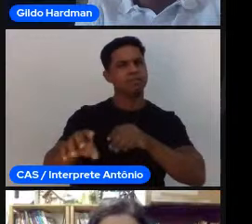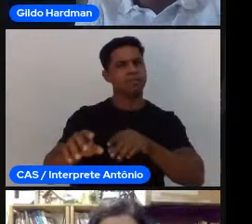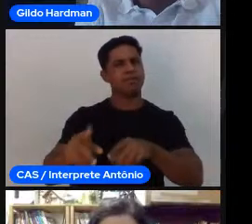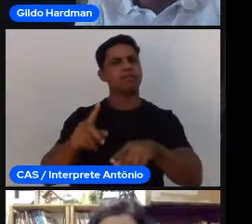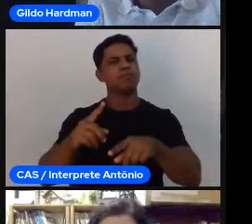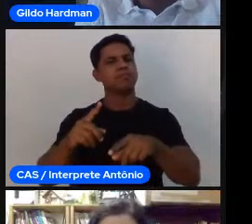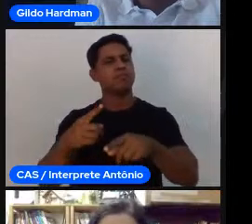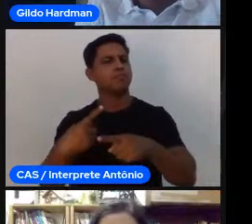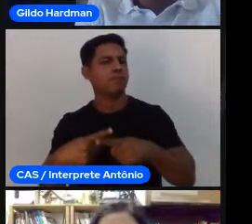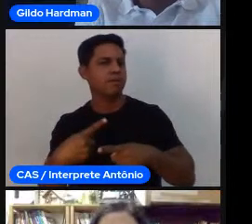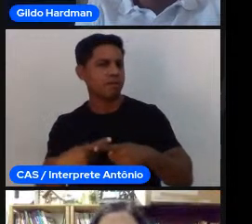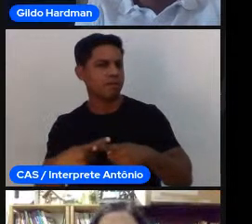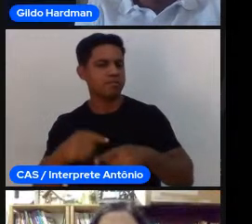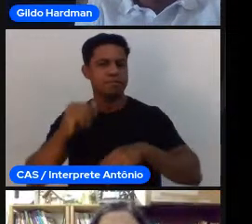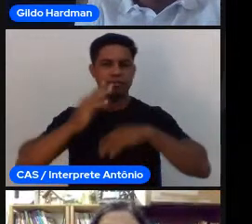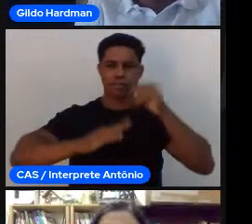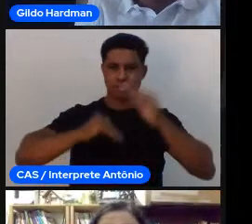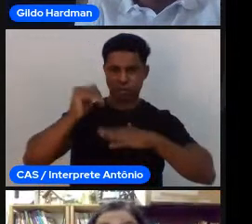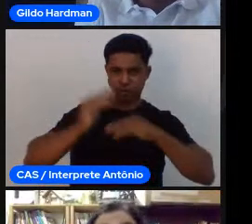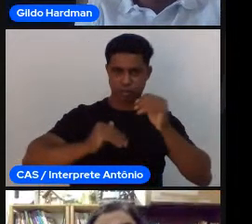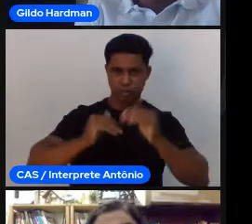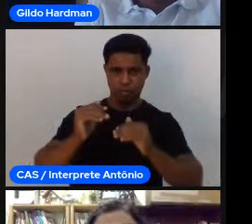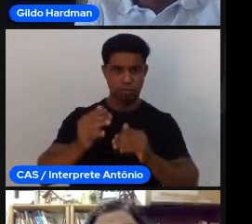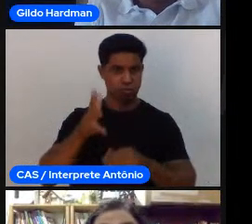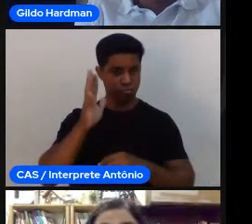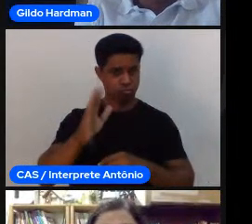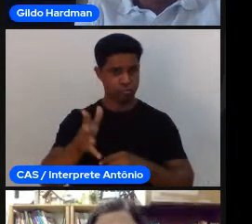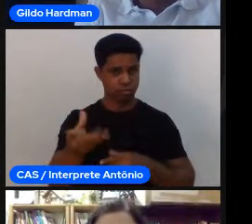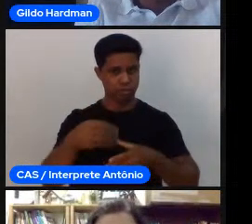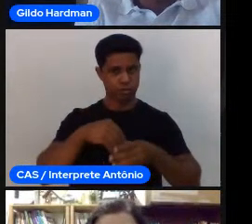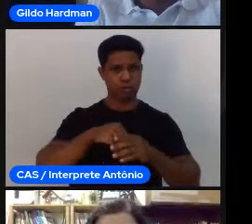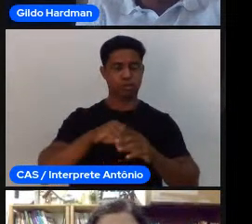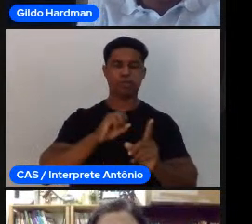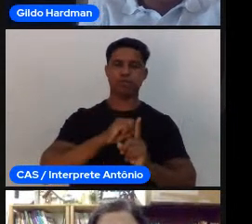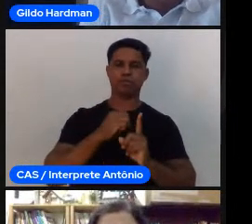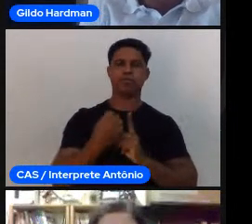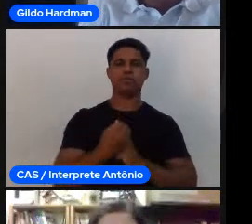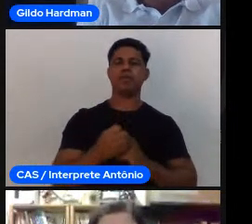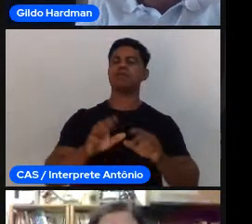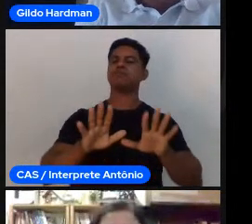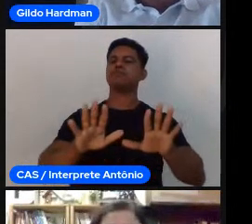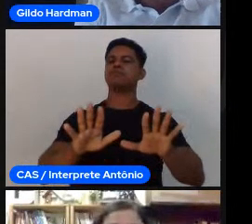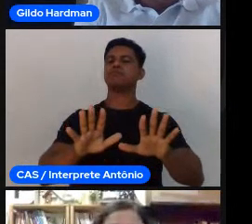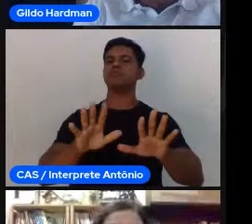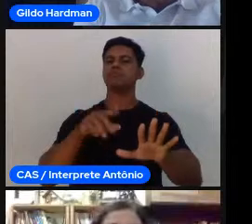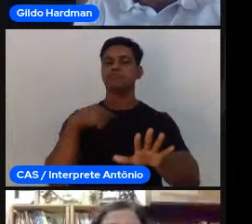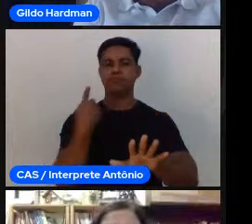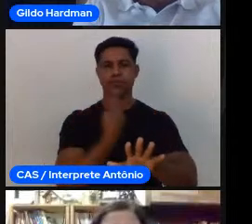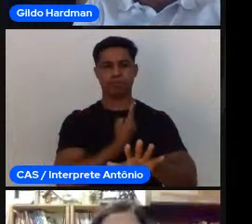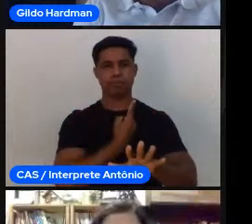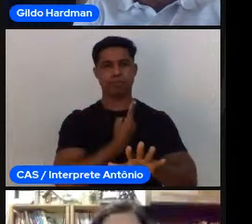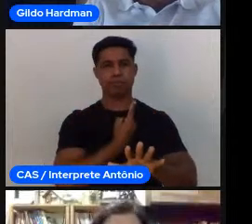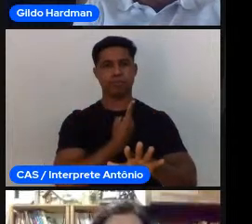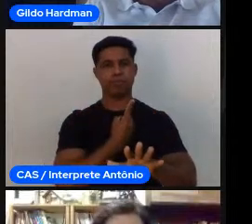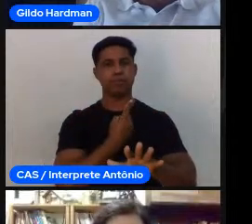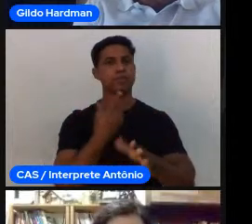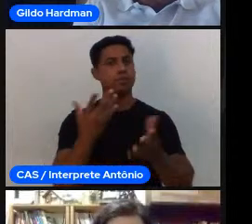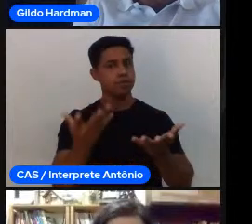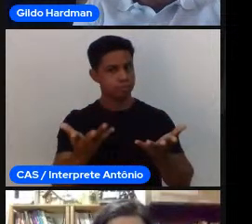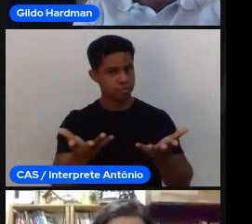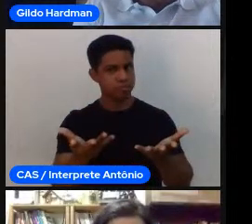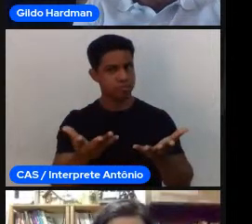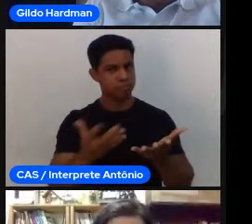na nossa sociedade. Mas a gente tem um papel quando assumimos de mediar a experiência